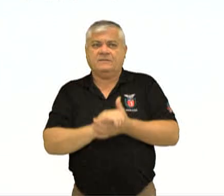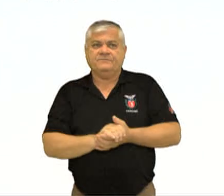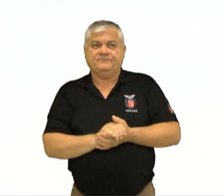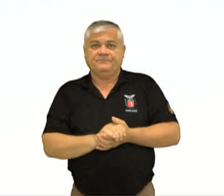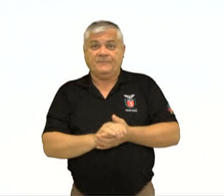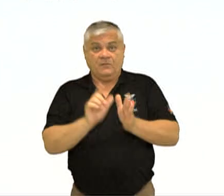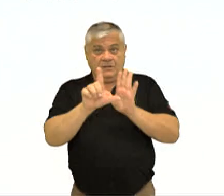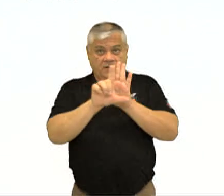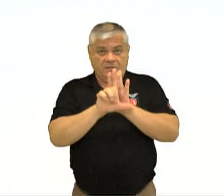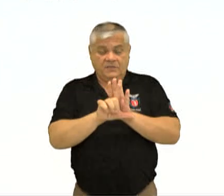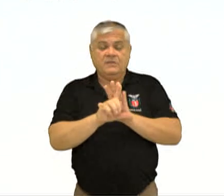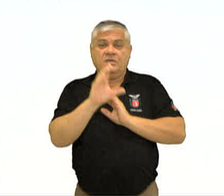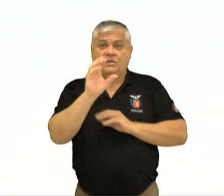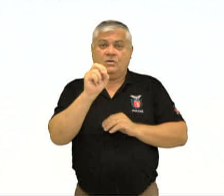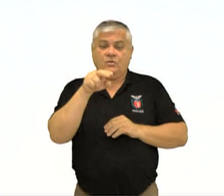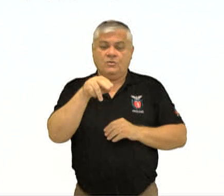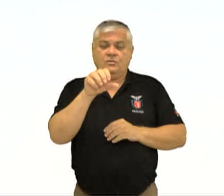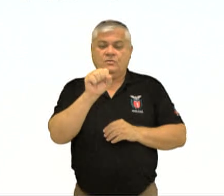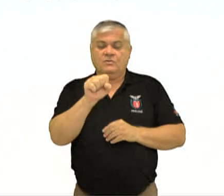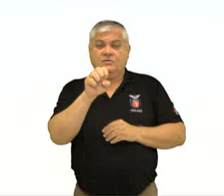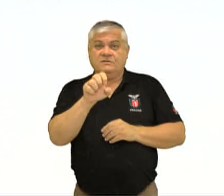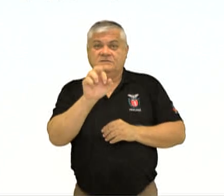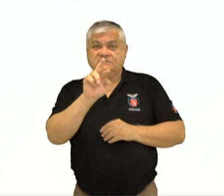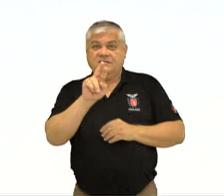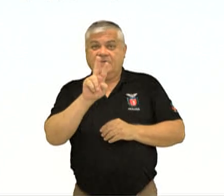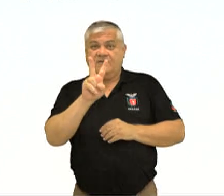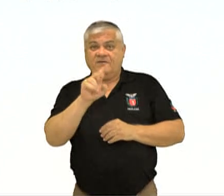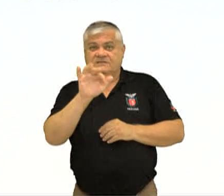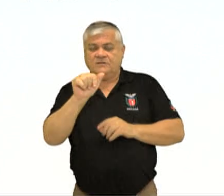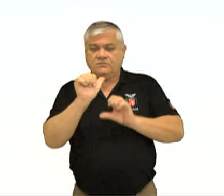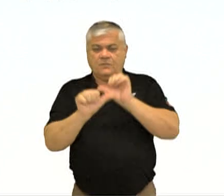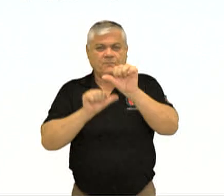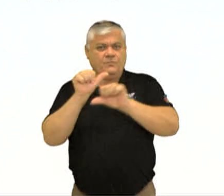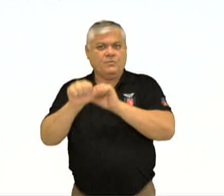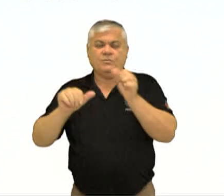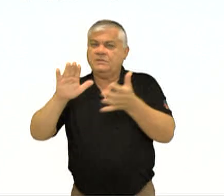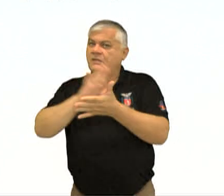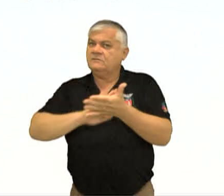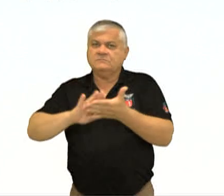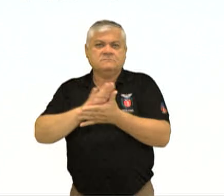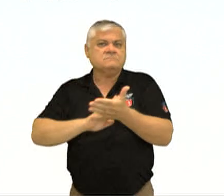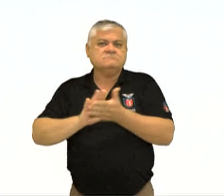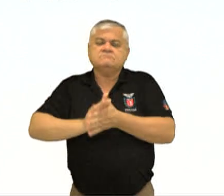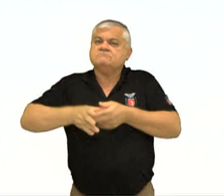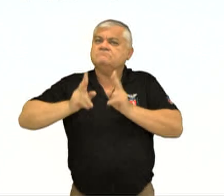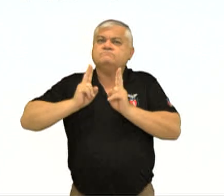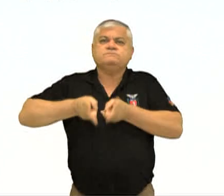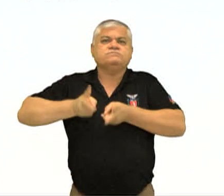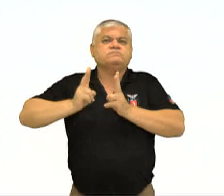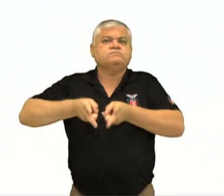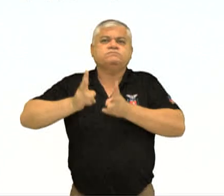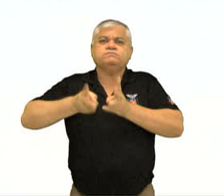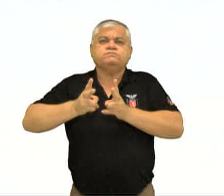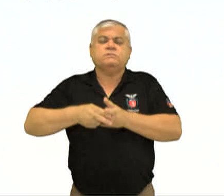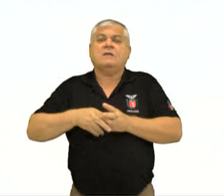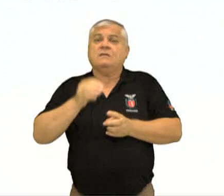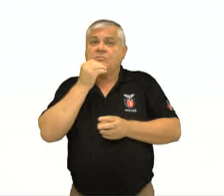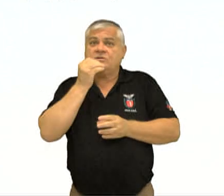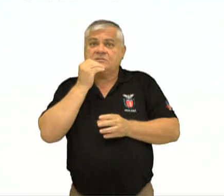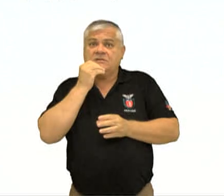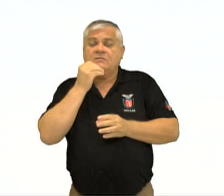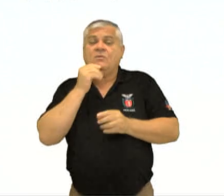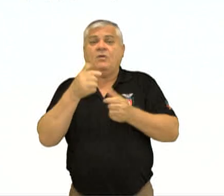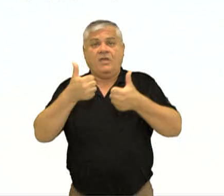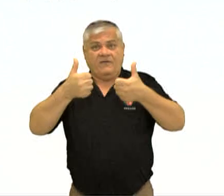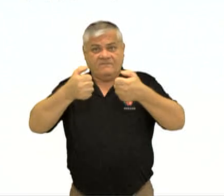lei de conservação são probabilidades físicas que não mudam, né, ao passar do tempo dentro de um sistema físico isolado, ou seja, são grandezas